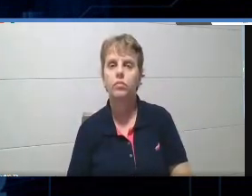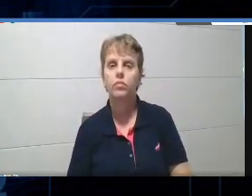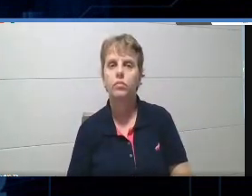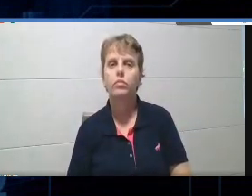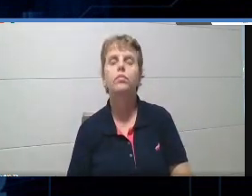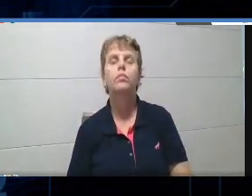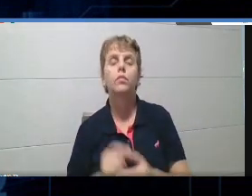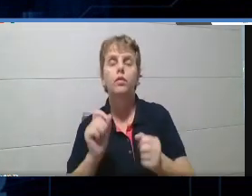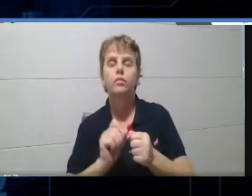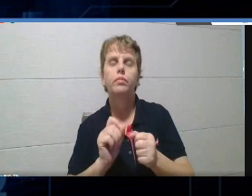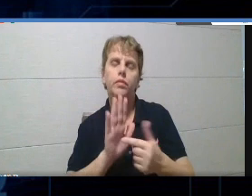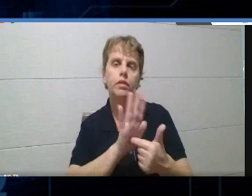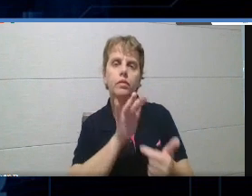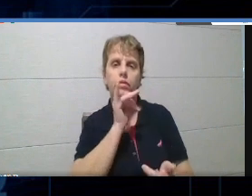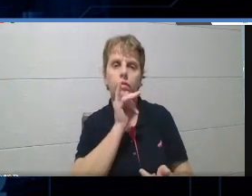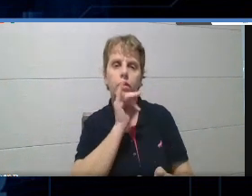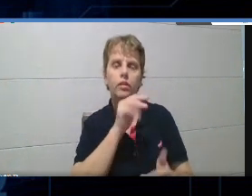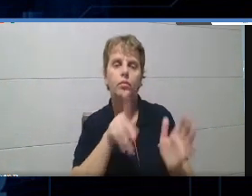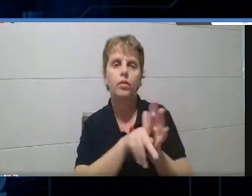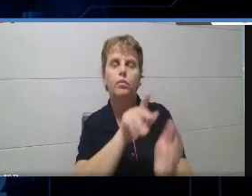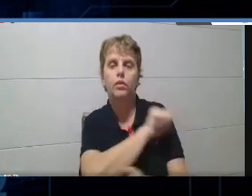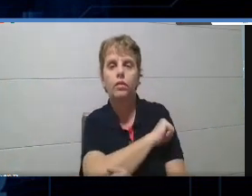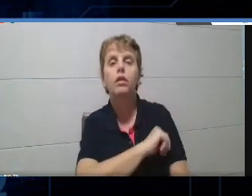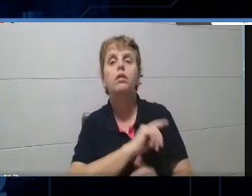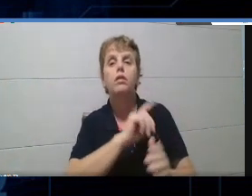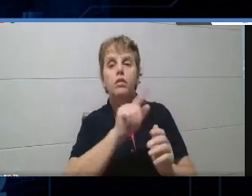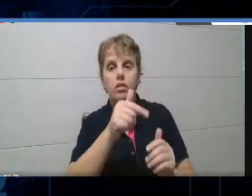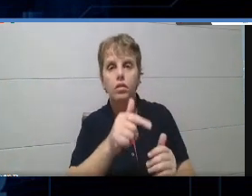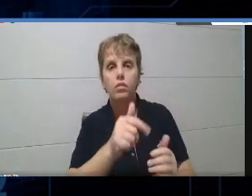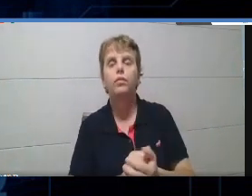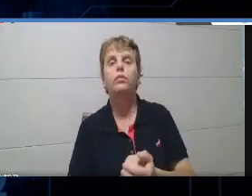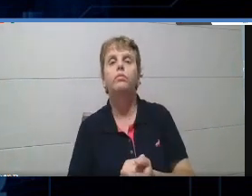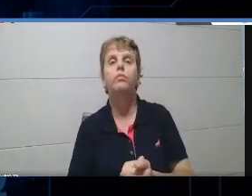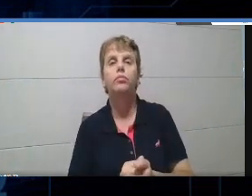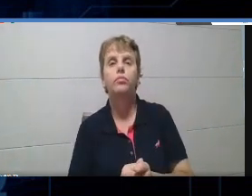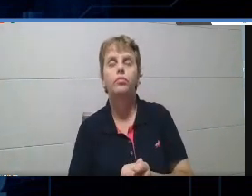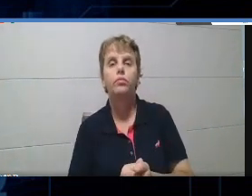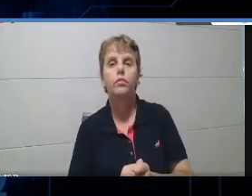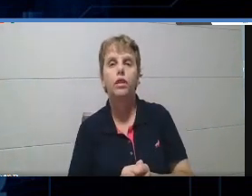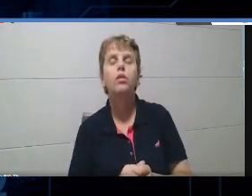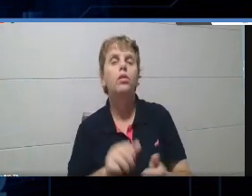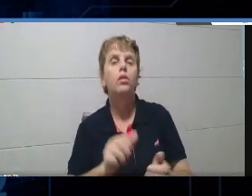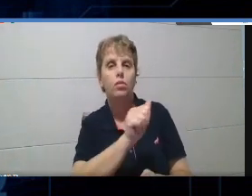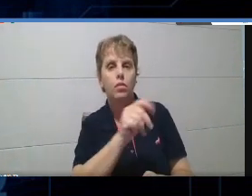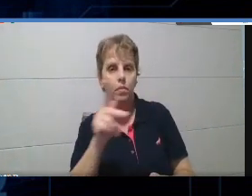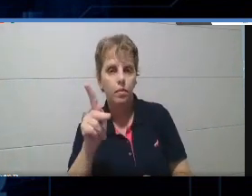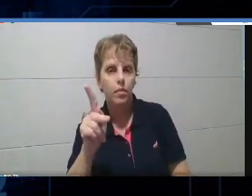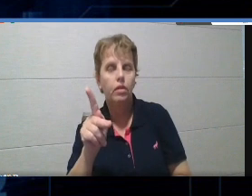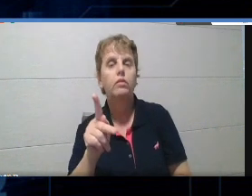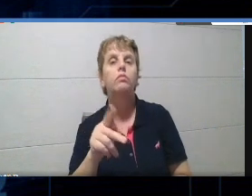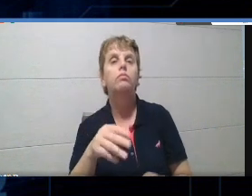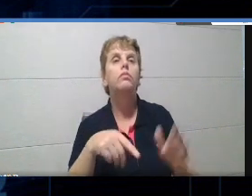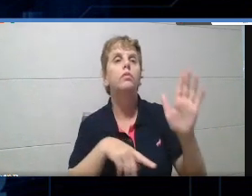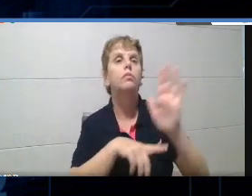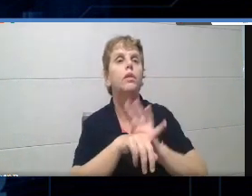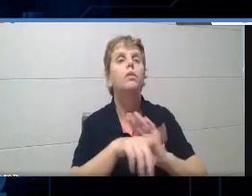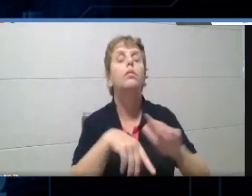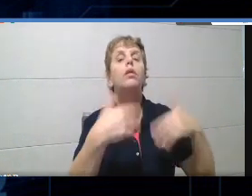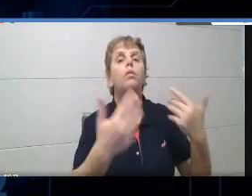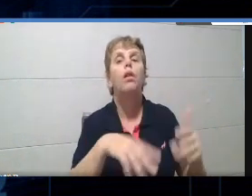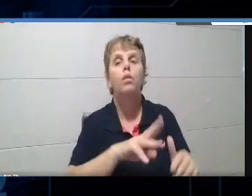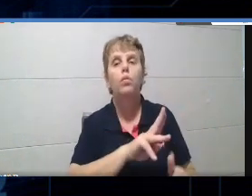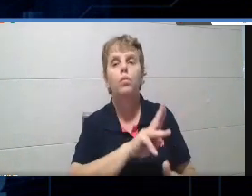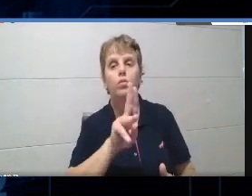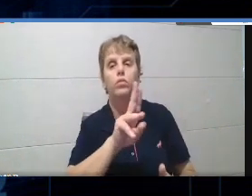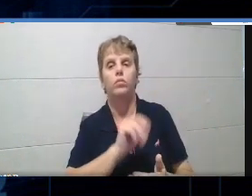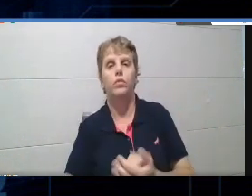para exemplificar para os alunos. Depois que ele colocar o código, o aplicativo vai pedir para ele colocar o nome dele, tá? Então,